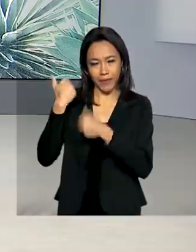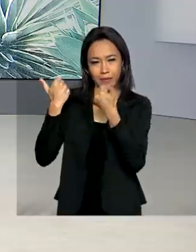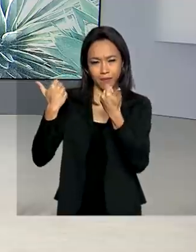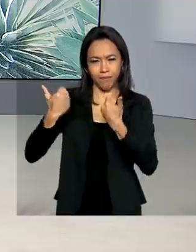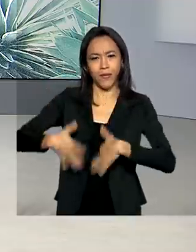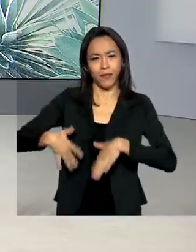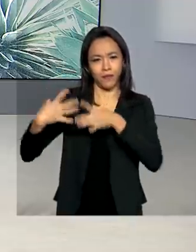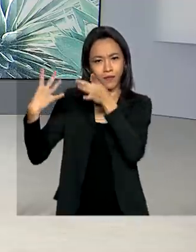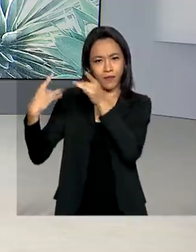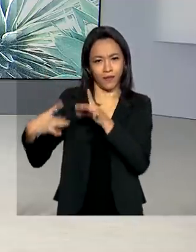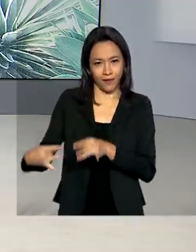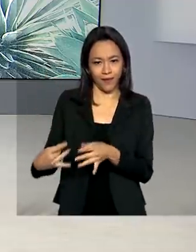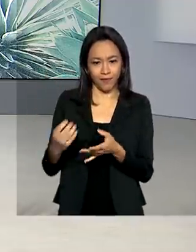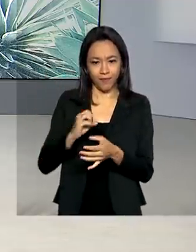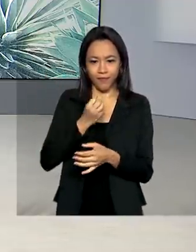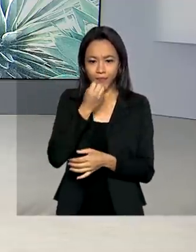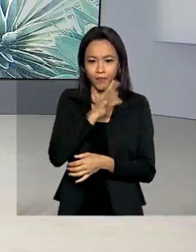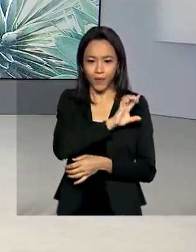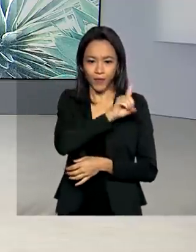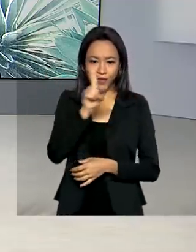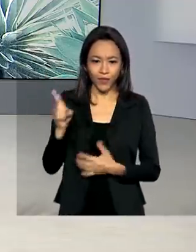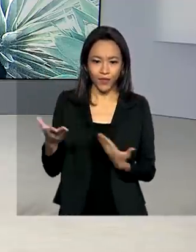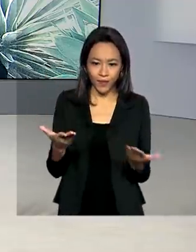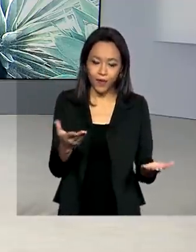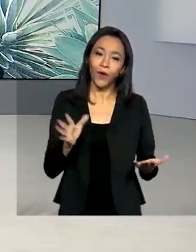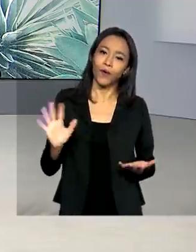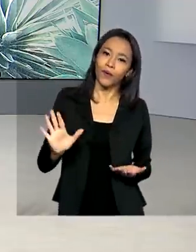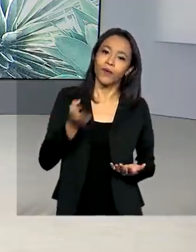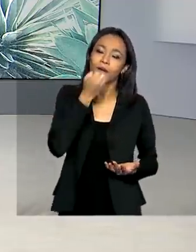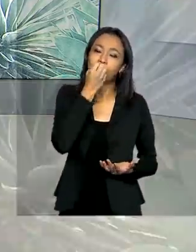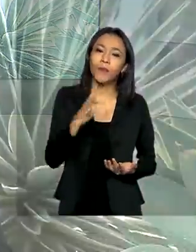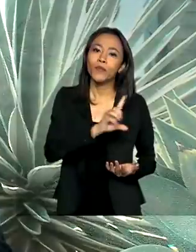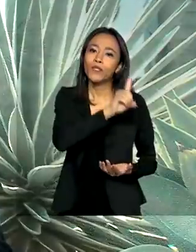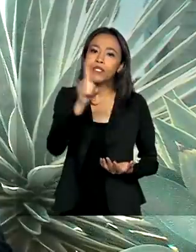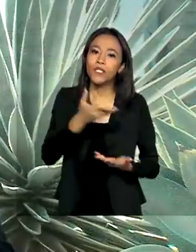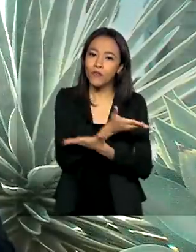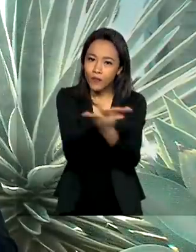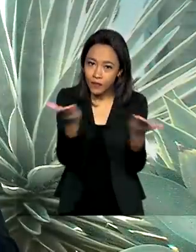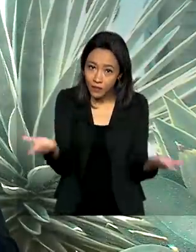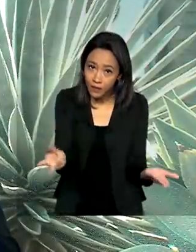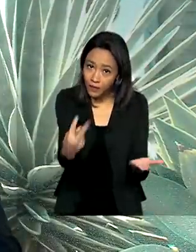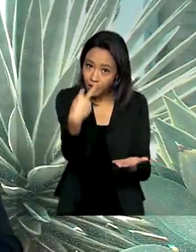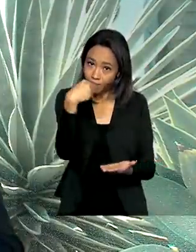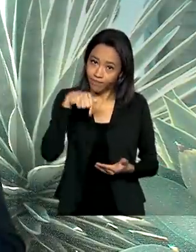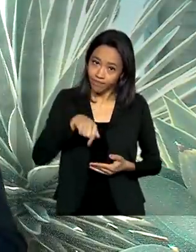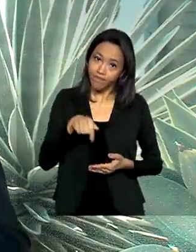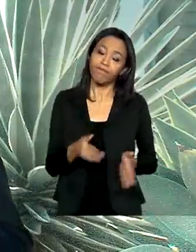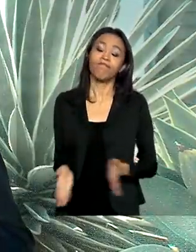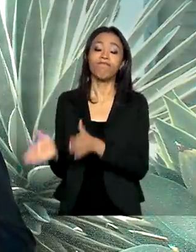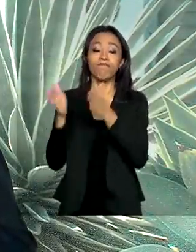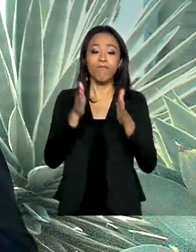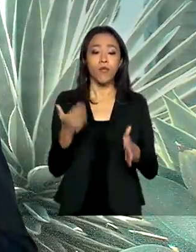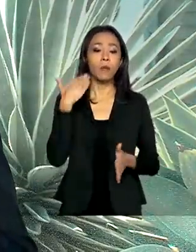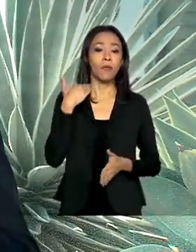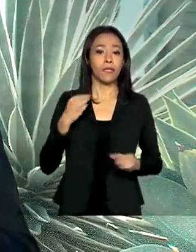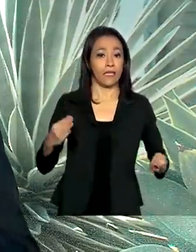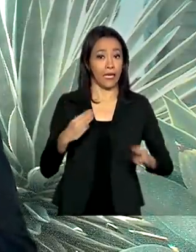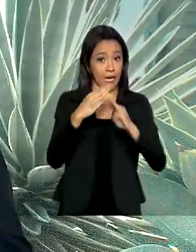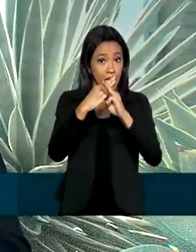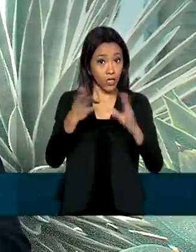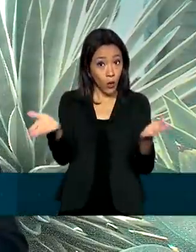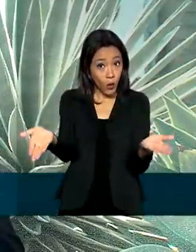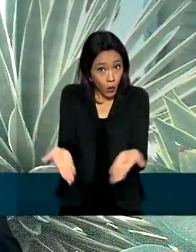para a gente. Bom dia, Glauco. Olá, Renata. Bom dia para você e a todos que nos assistem. Olha, a Caixa vai disponibilizar